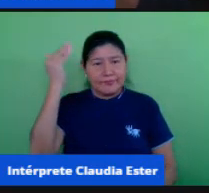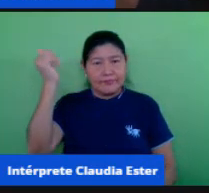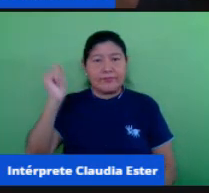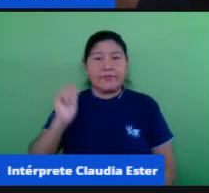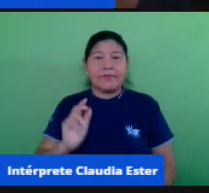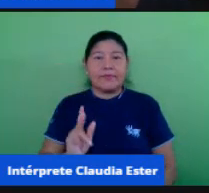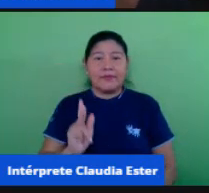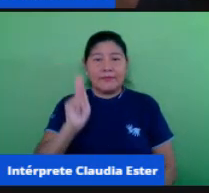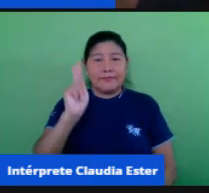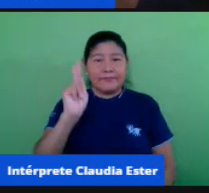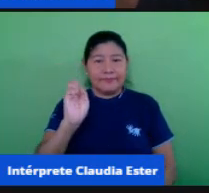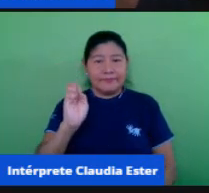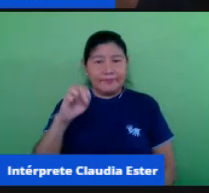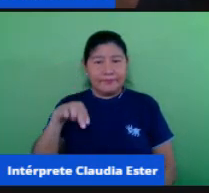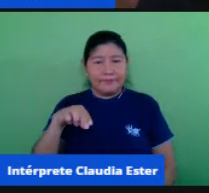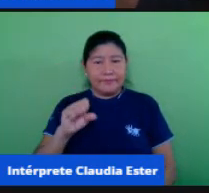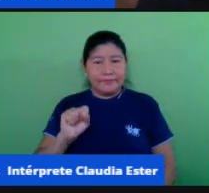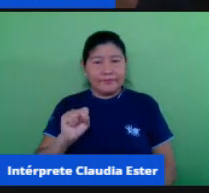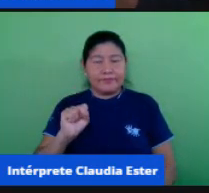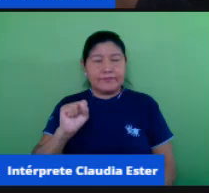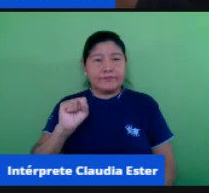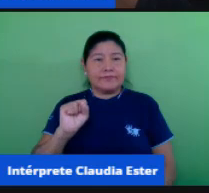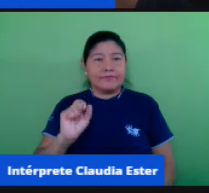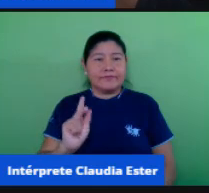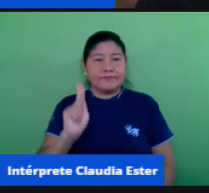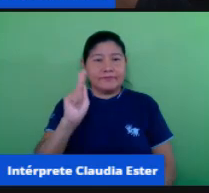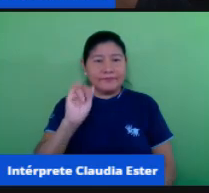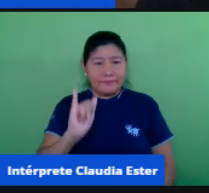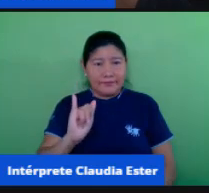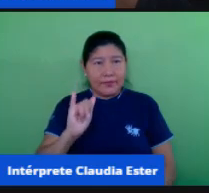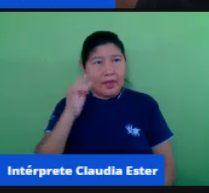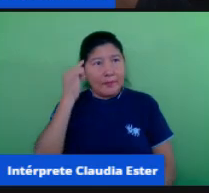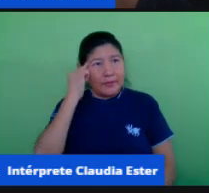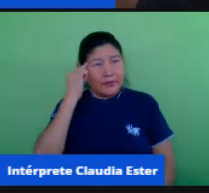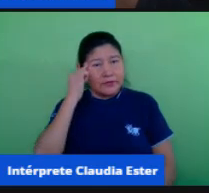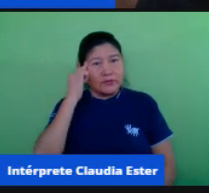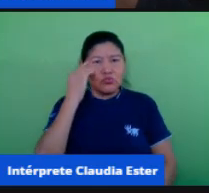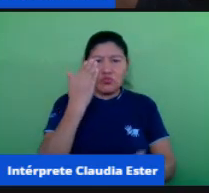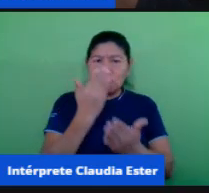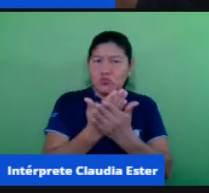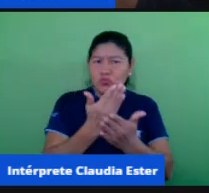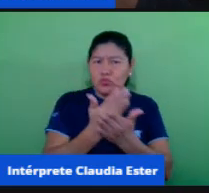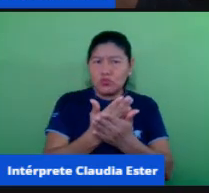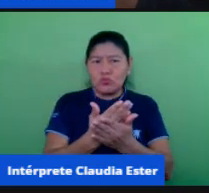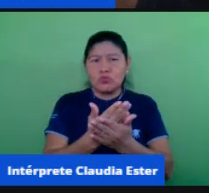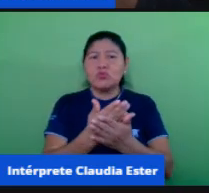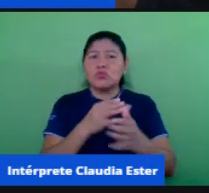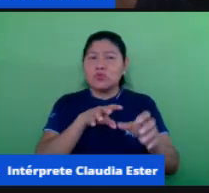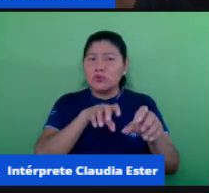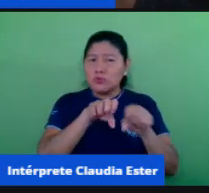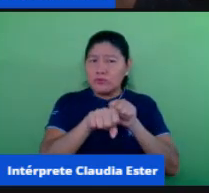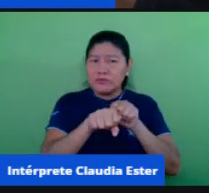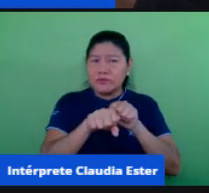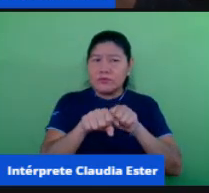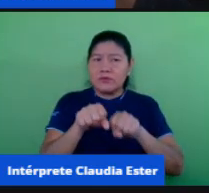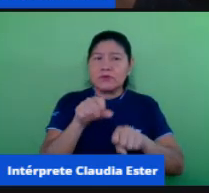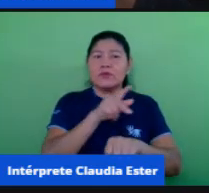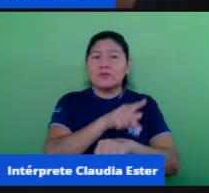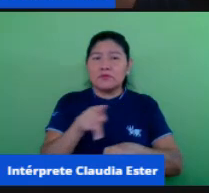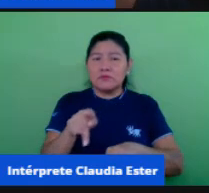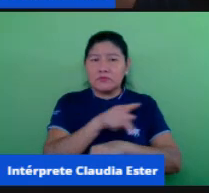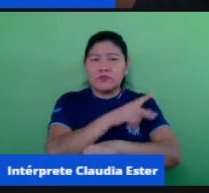formação permanente de profissionais de educação na interface com as TICS